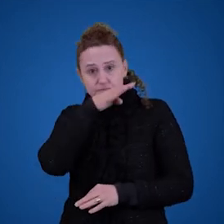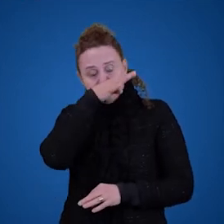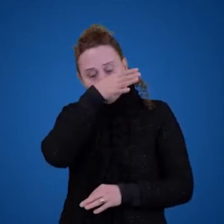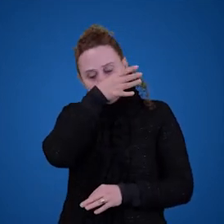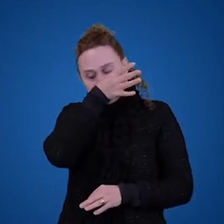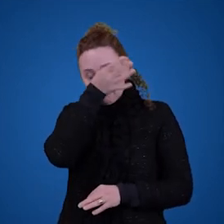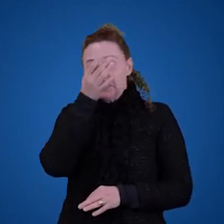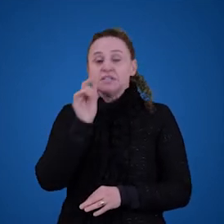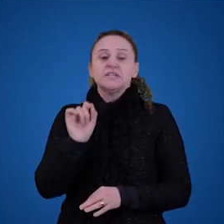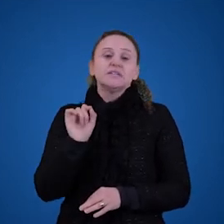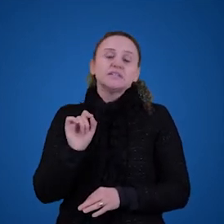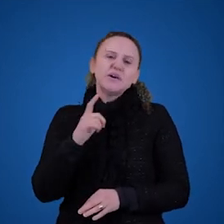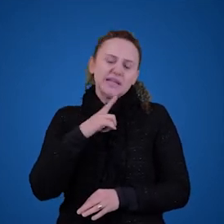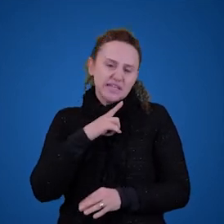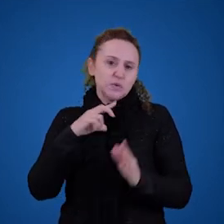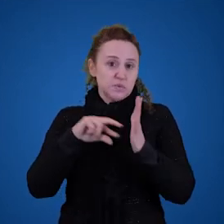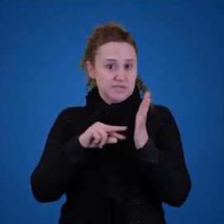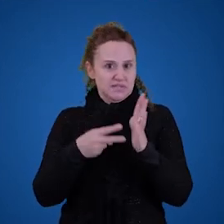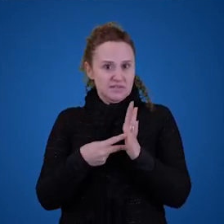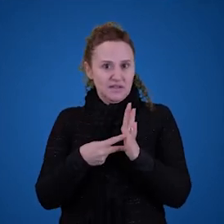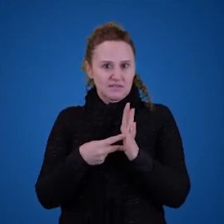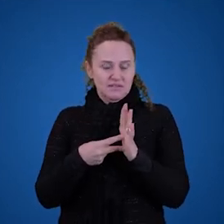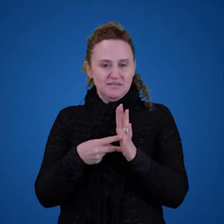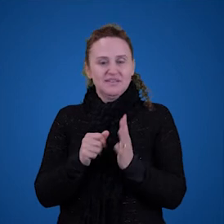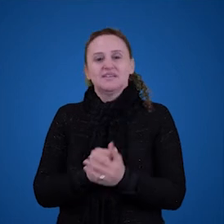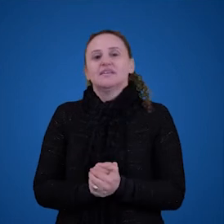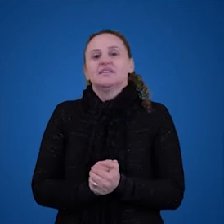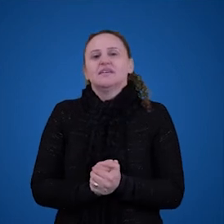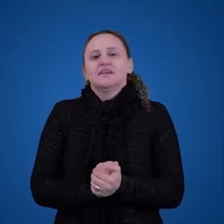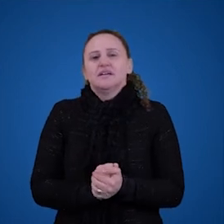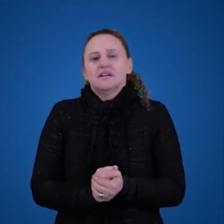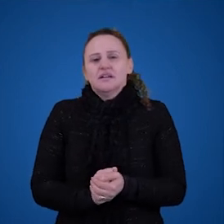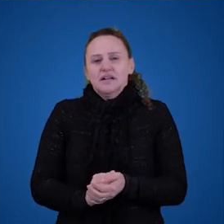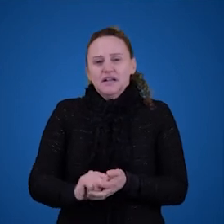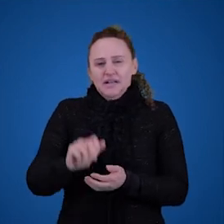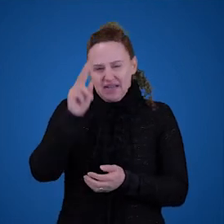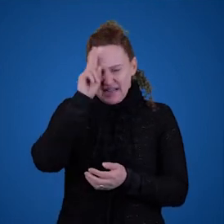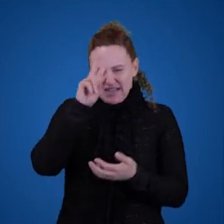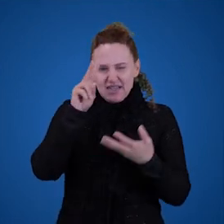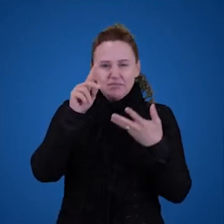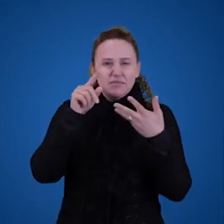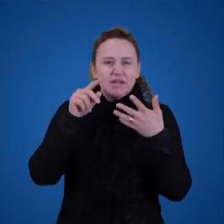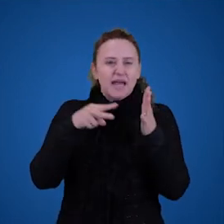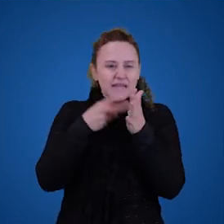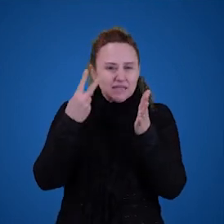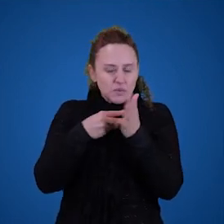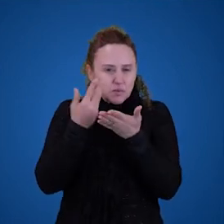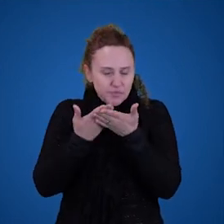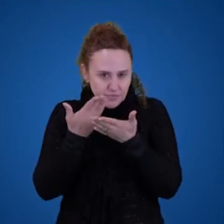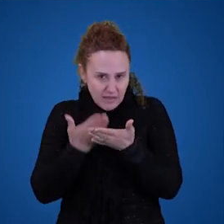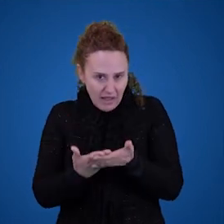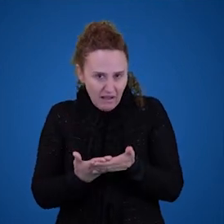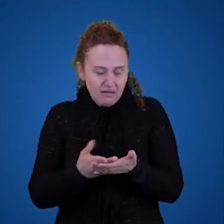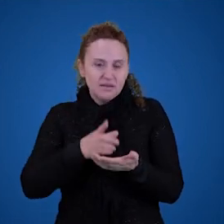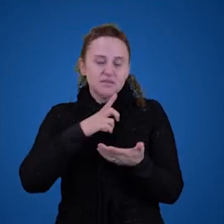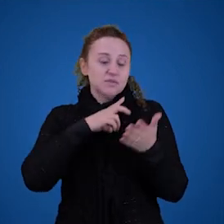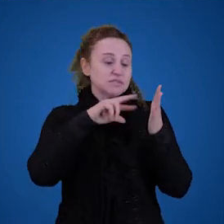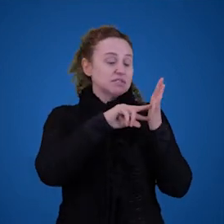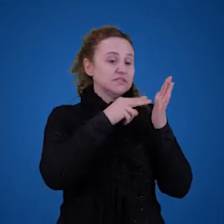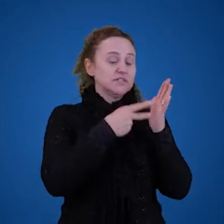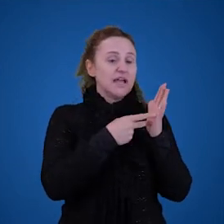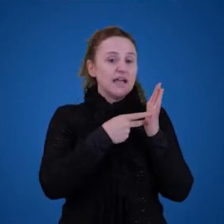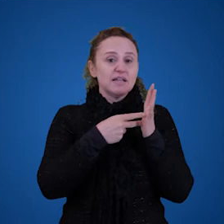Então, portanto, ela tem significado. Lembrem que a gente já discutiu na segunda aula que daí é uma ligação estreita entre significado e compreensão.